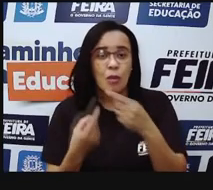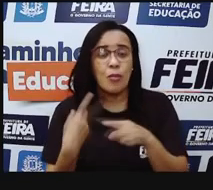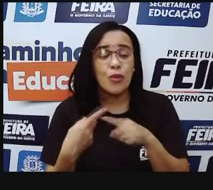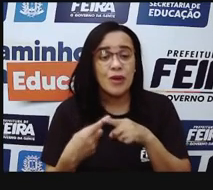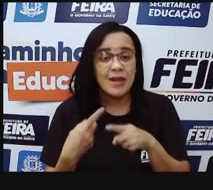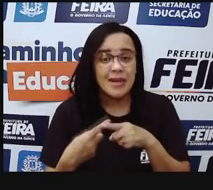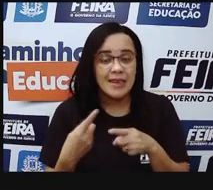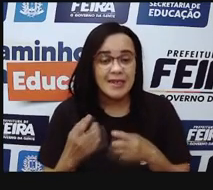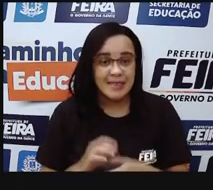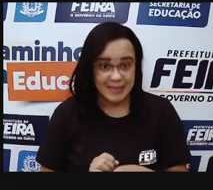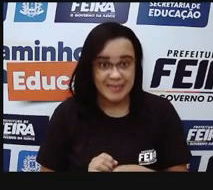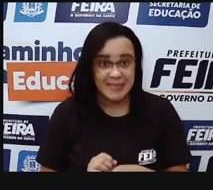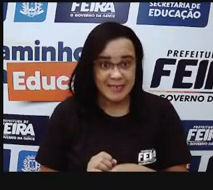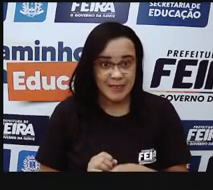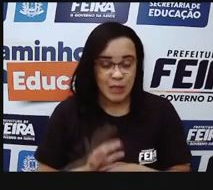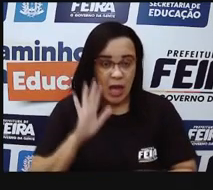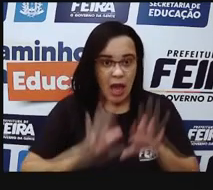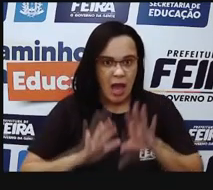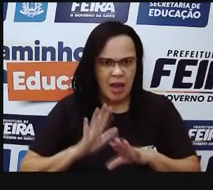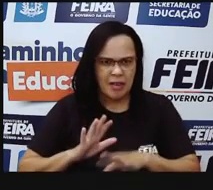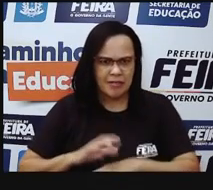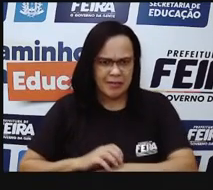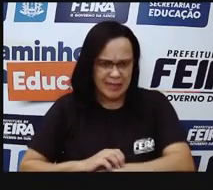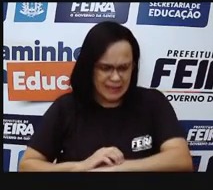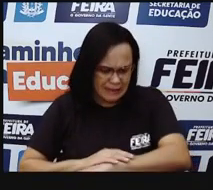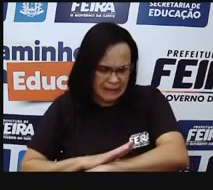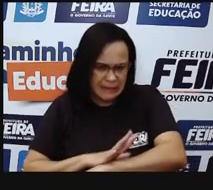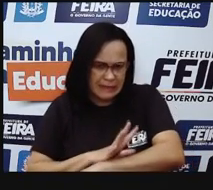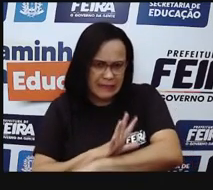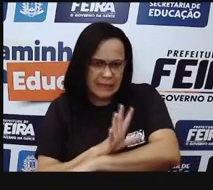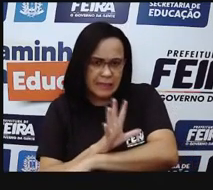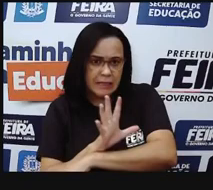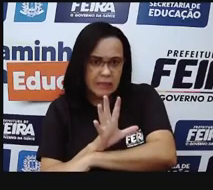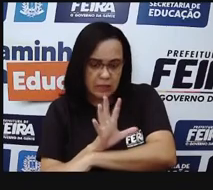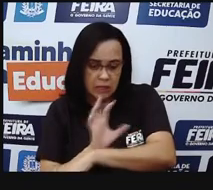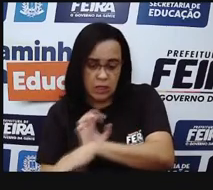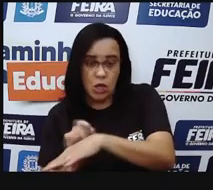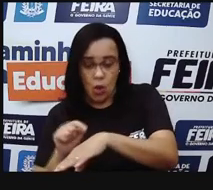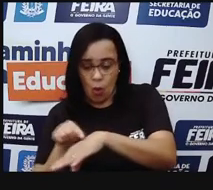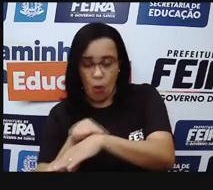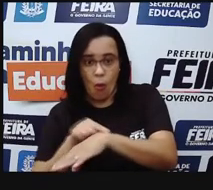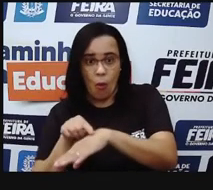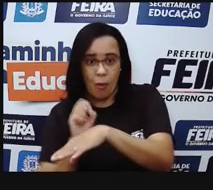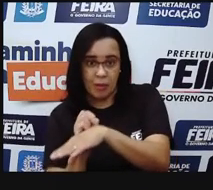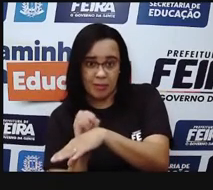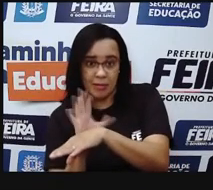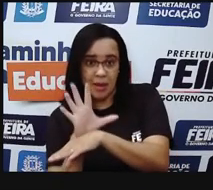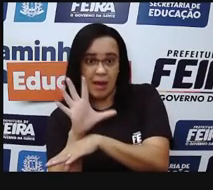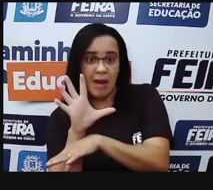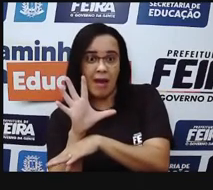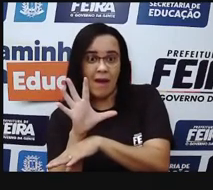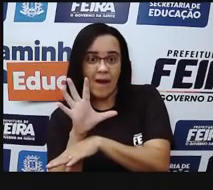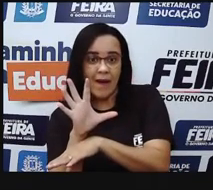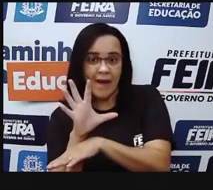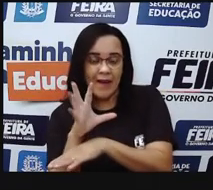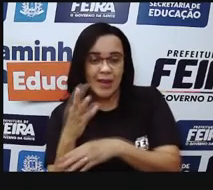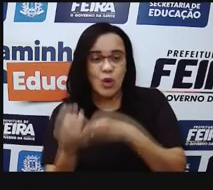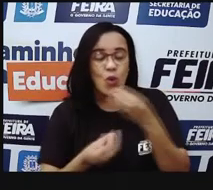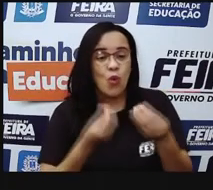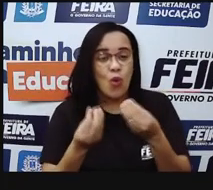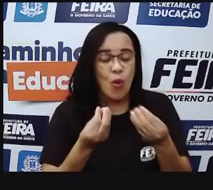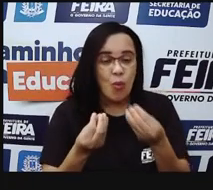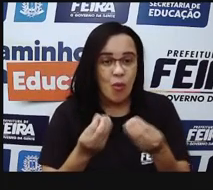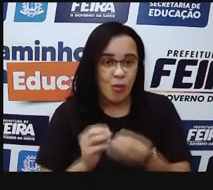a gente fica arrepiado, né? Como a gente chama. Por quê? Por conta de uma ativação e um